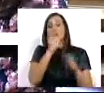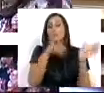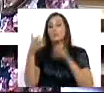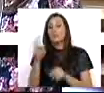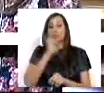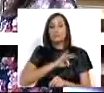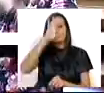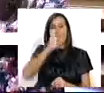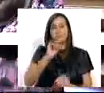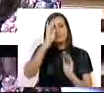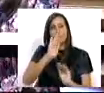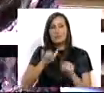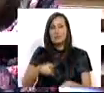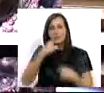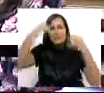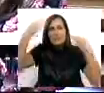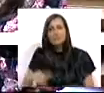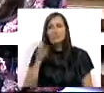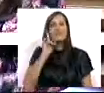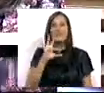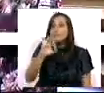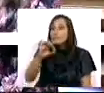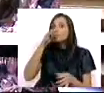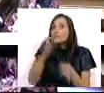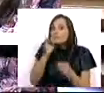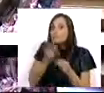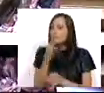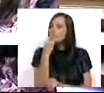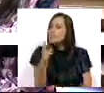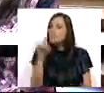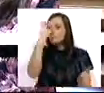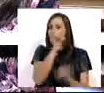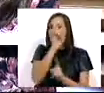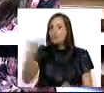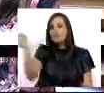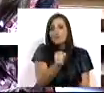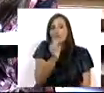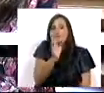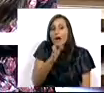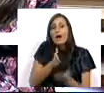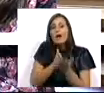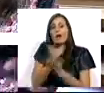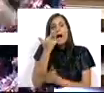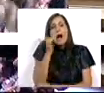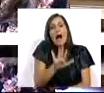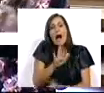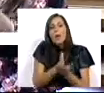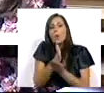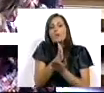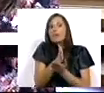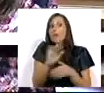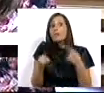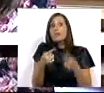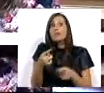Ministro da Educação, assegurou aqui no dia 18 de setembro que os professores colocados se mantêm. Depois